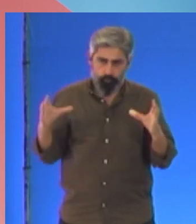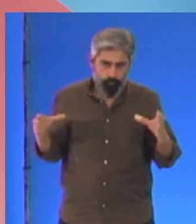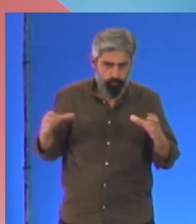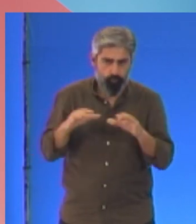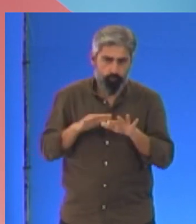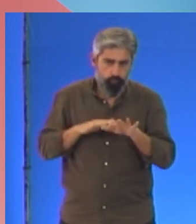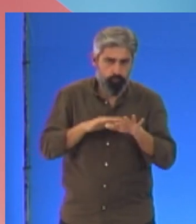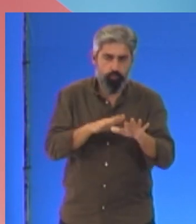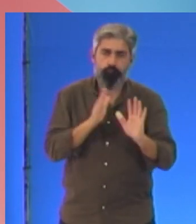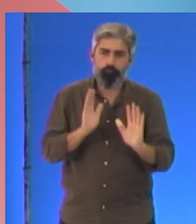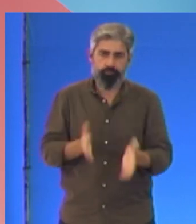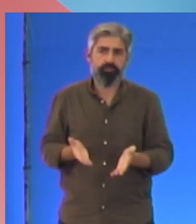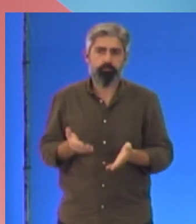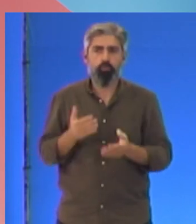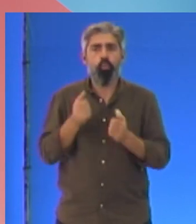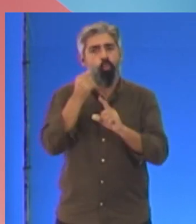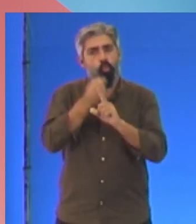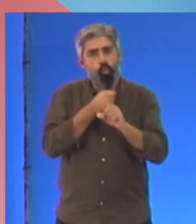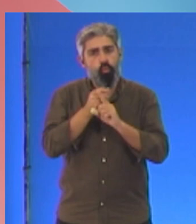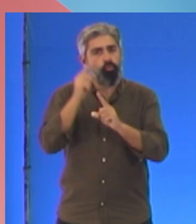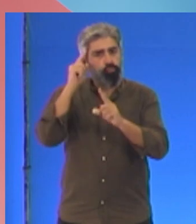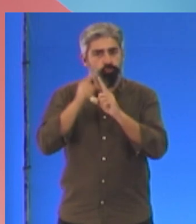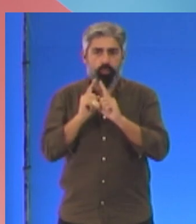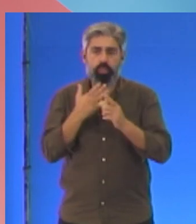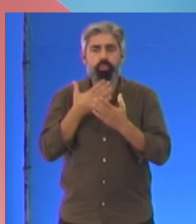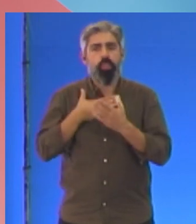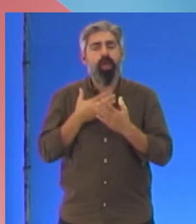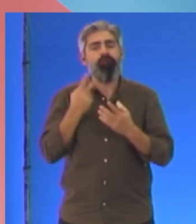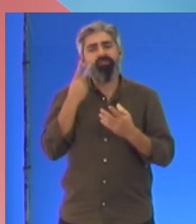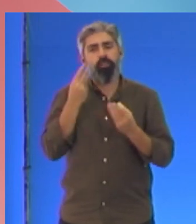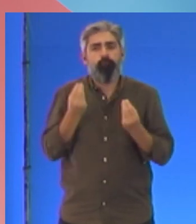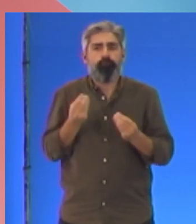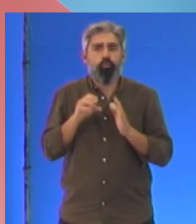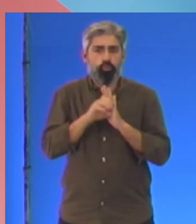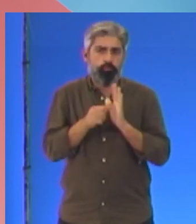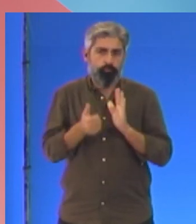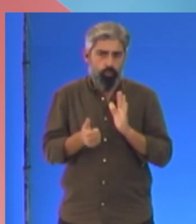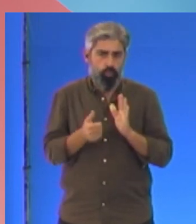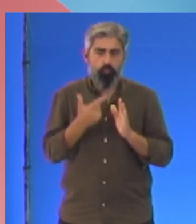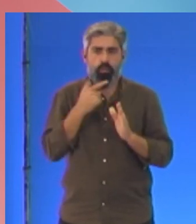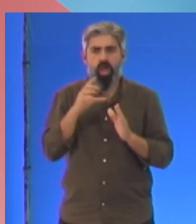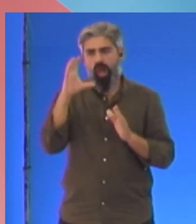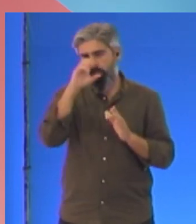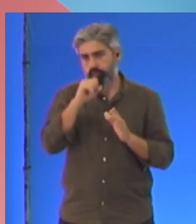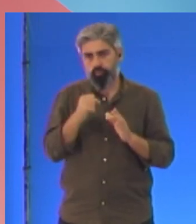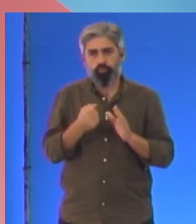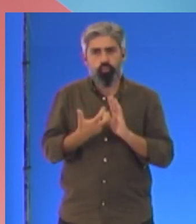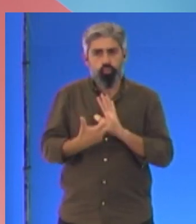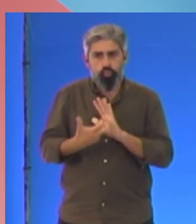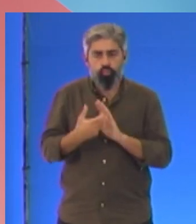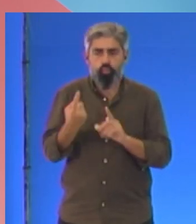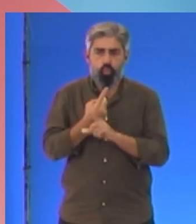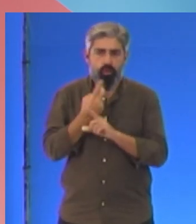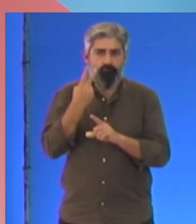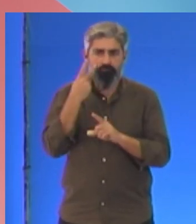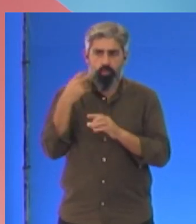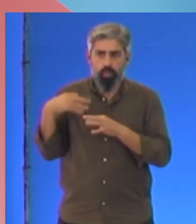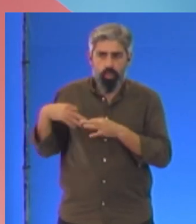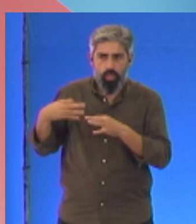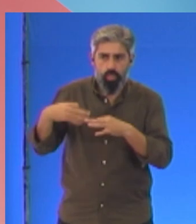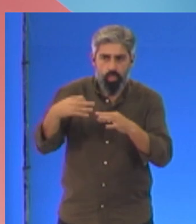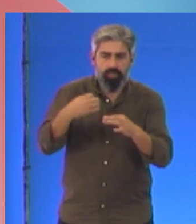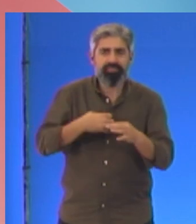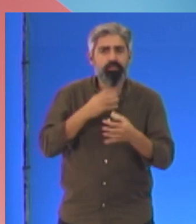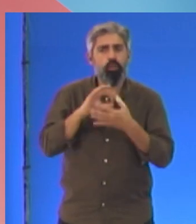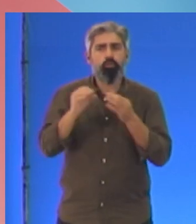luta tem um objetivo. É a vida boa. É não estar condenada à exploração numa vida arrastada e sem sentido.